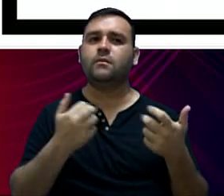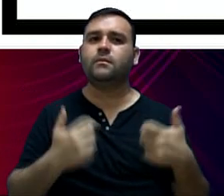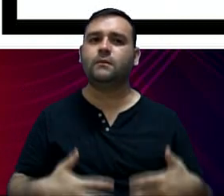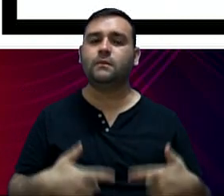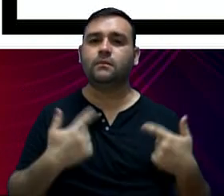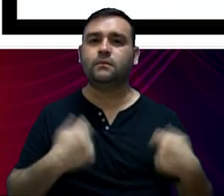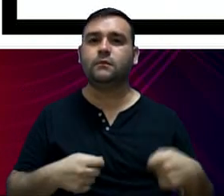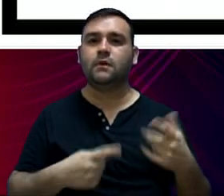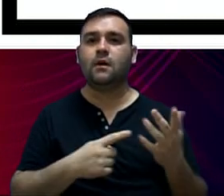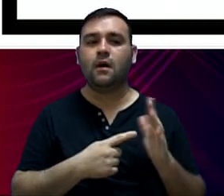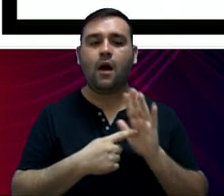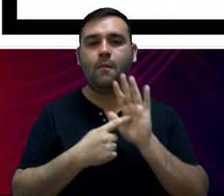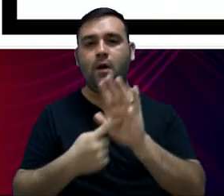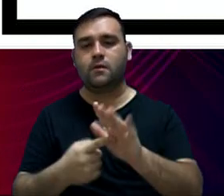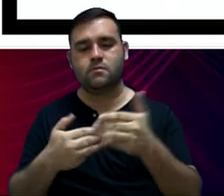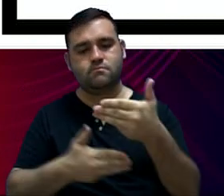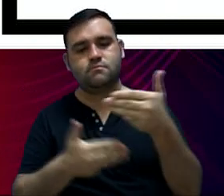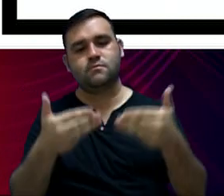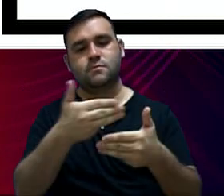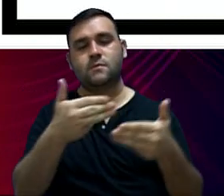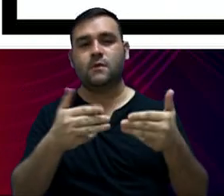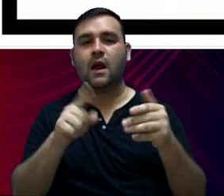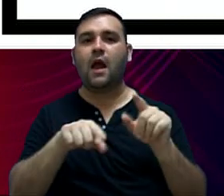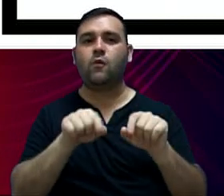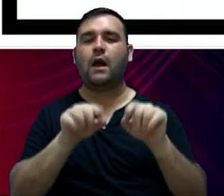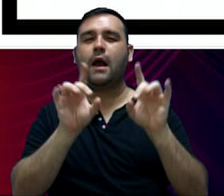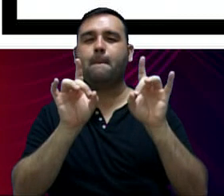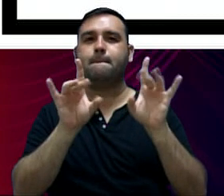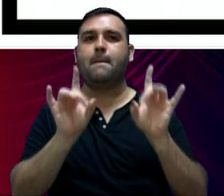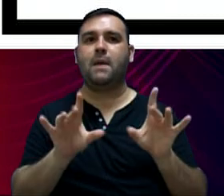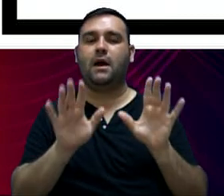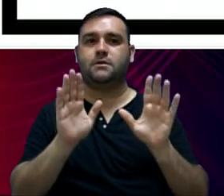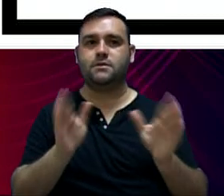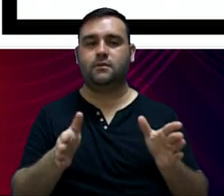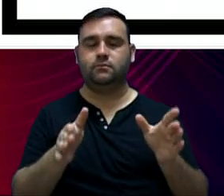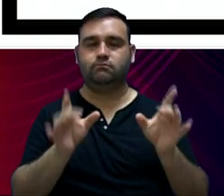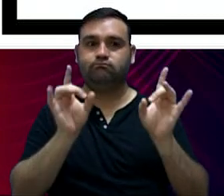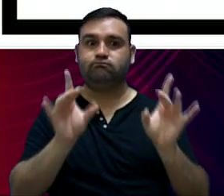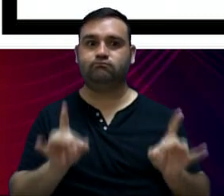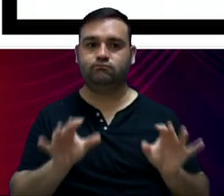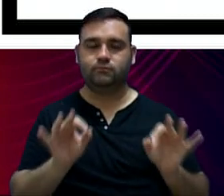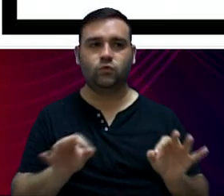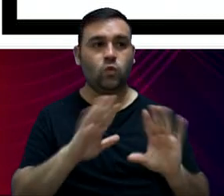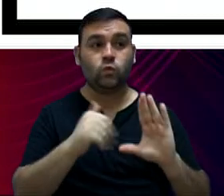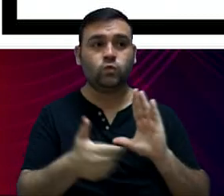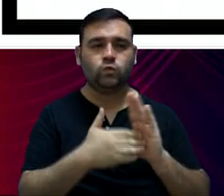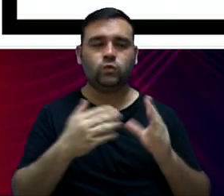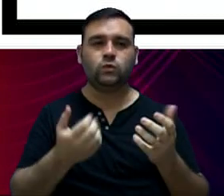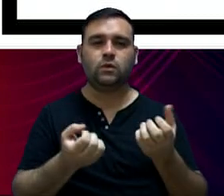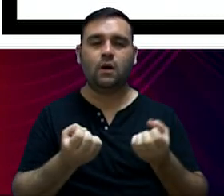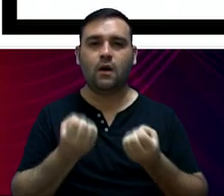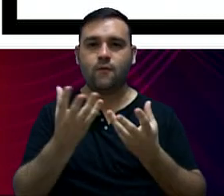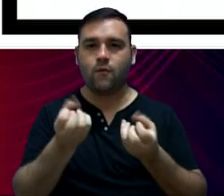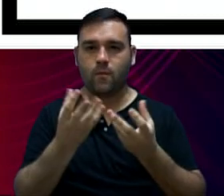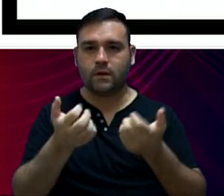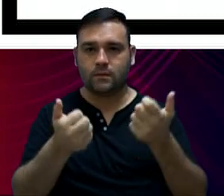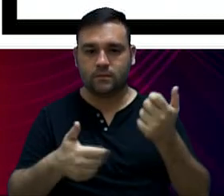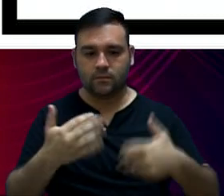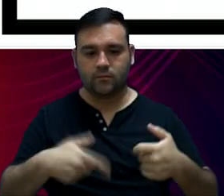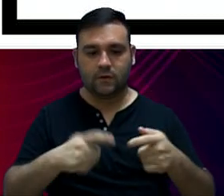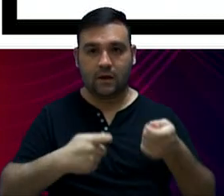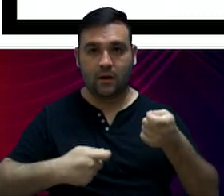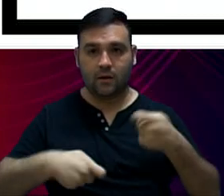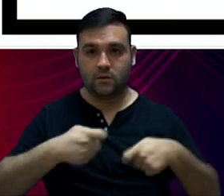que essa apresentação, ela é consolidada, ou seja, os dados contábeis da